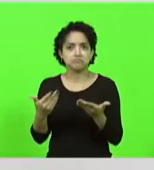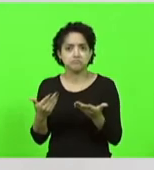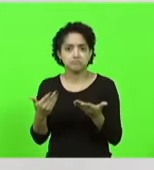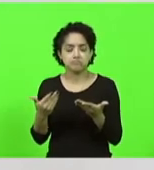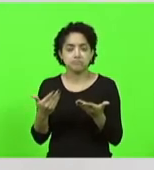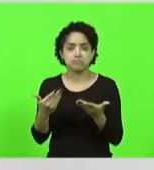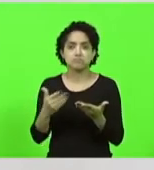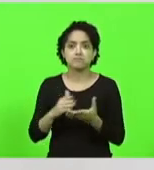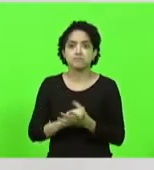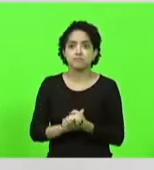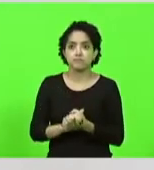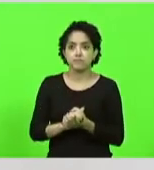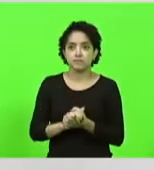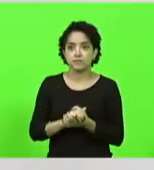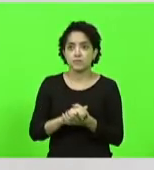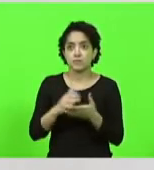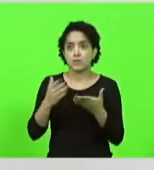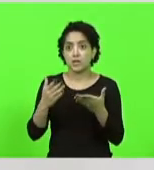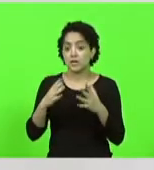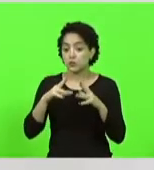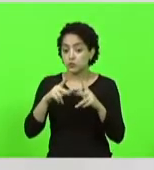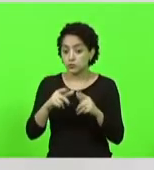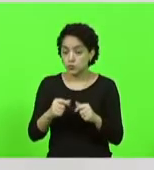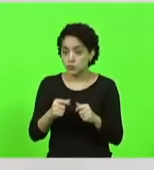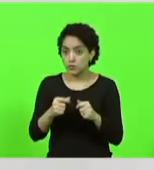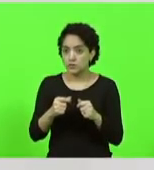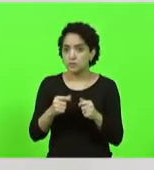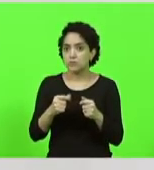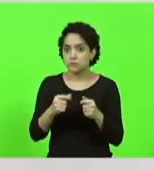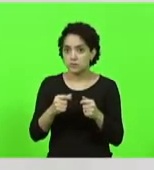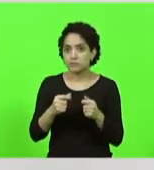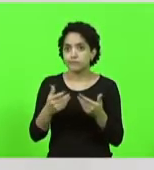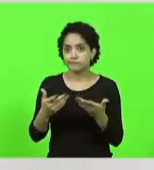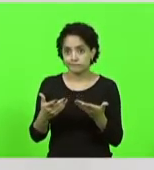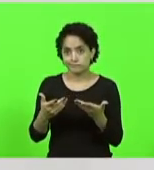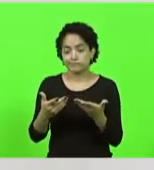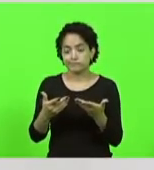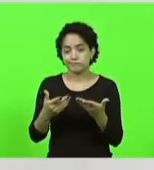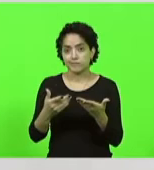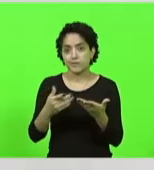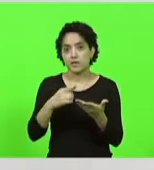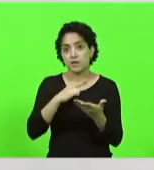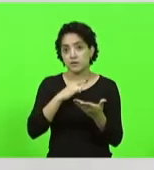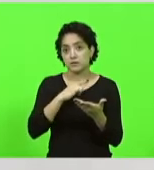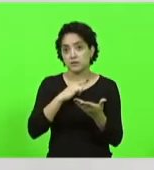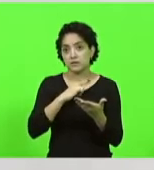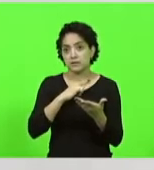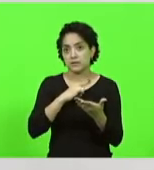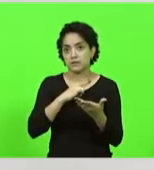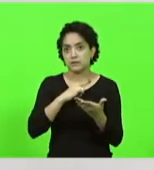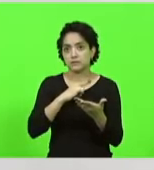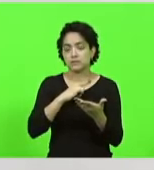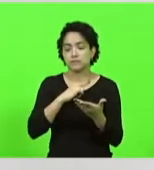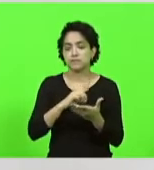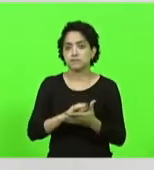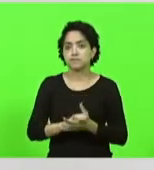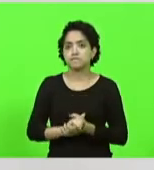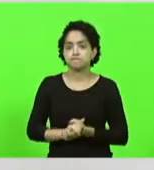Santa Catarina tudo isso está aqui a toque de caixa o pau está roncando